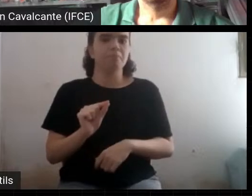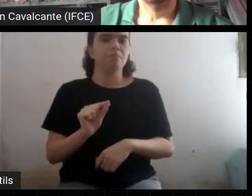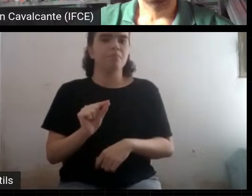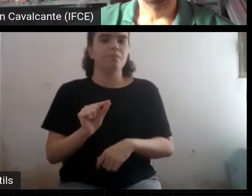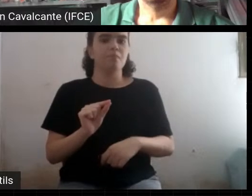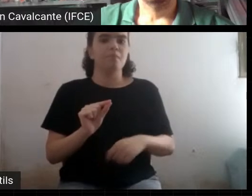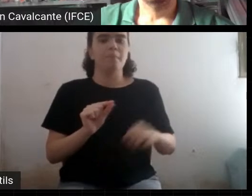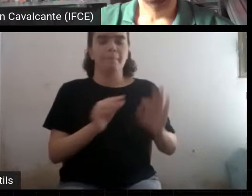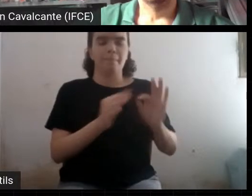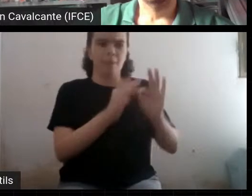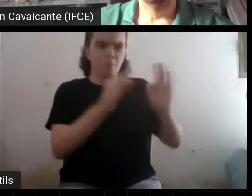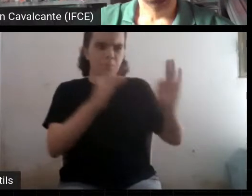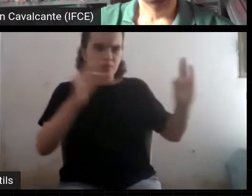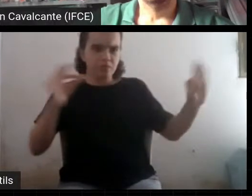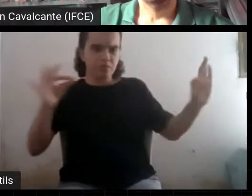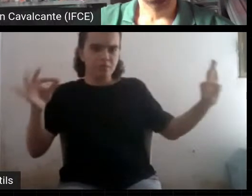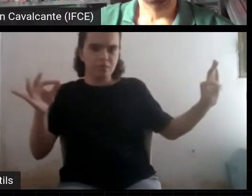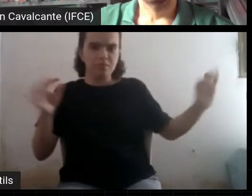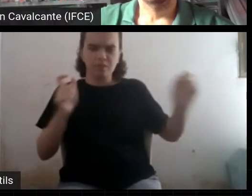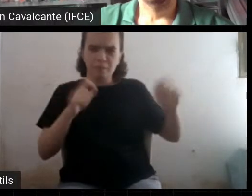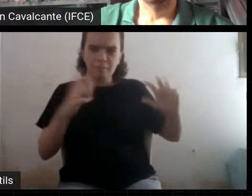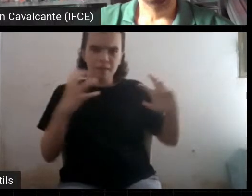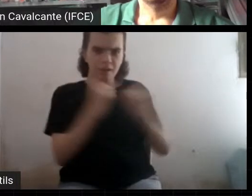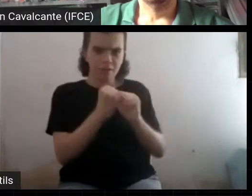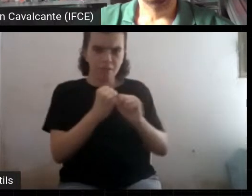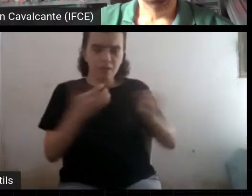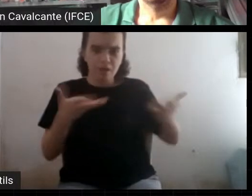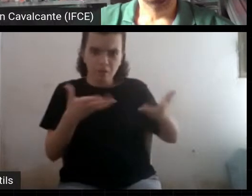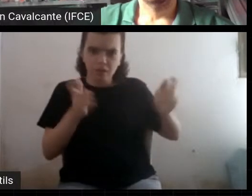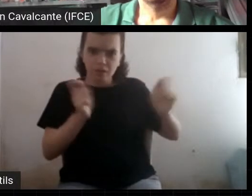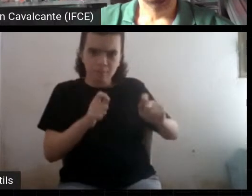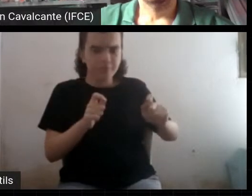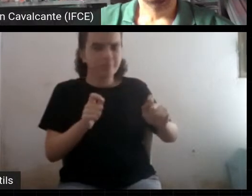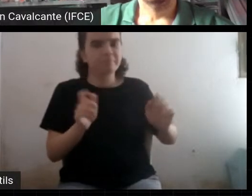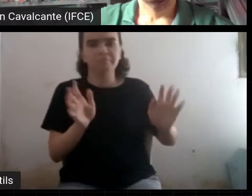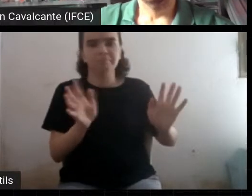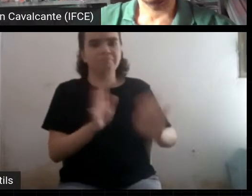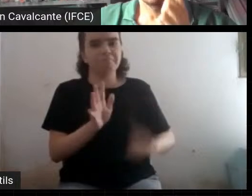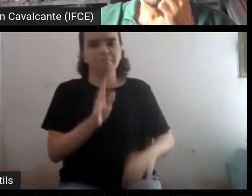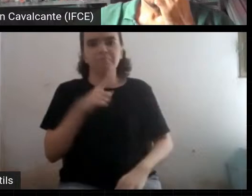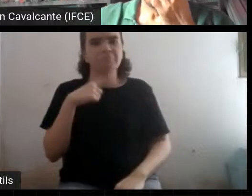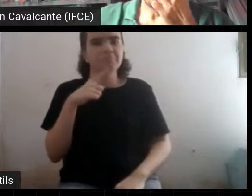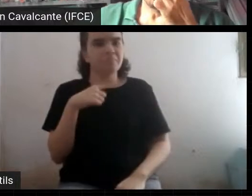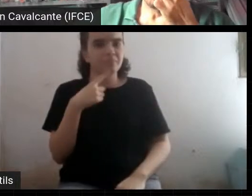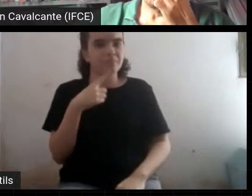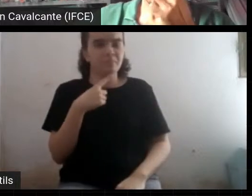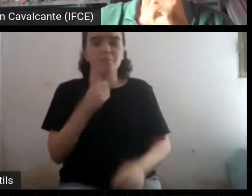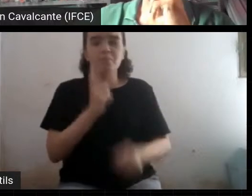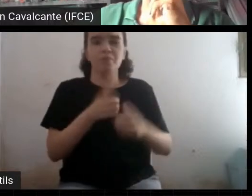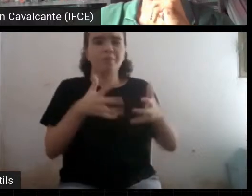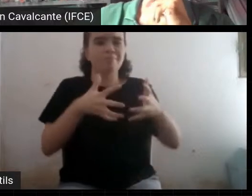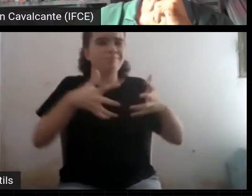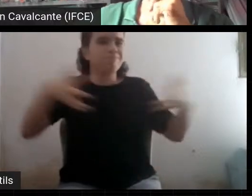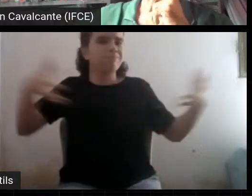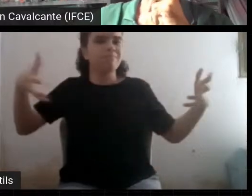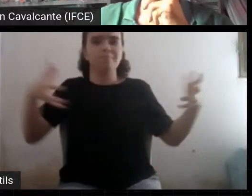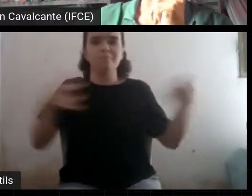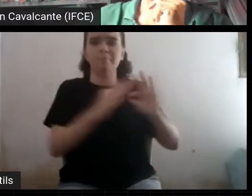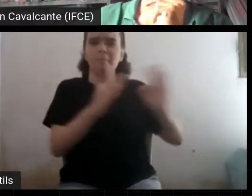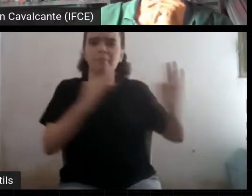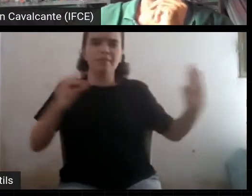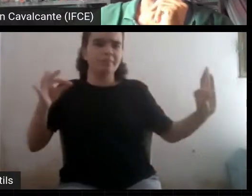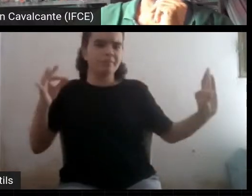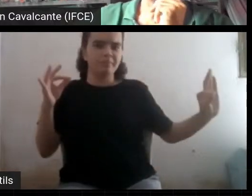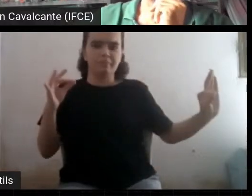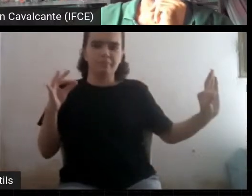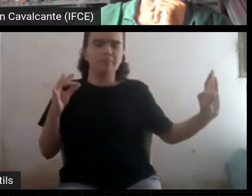falar com a outra mais. Então, você não precisa trocar um foco de um lado com o outro, porque eles já estavam juntos lá